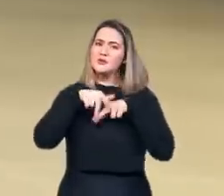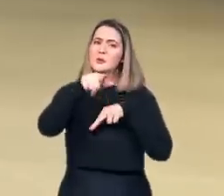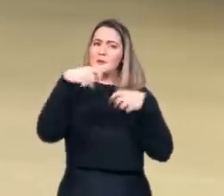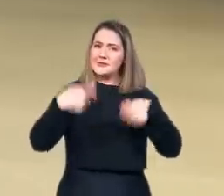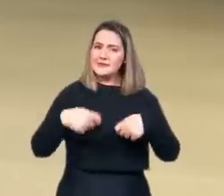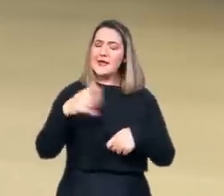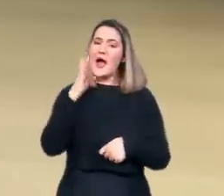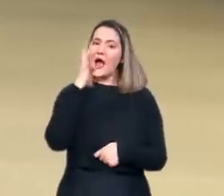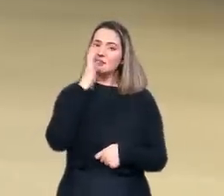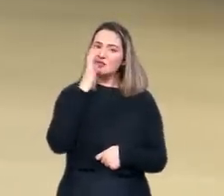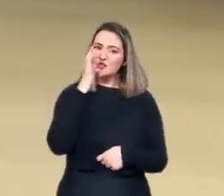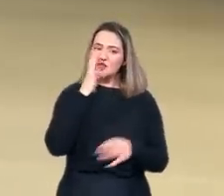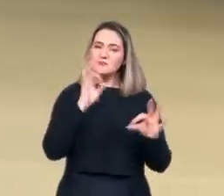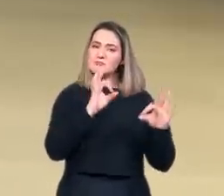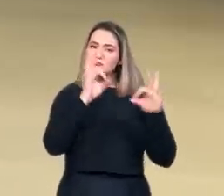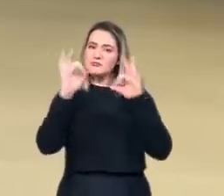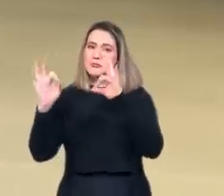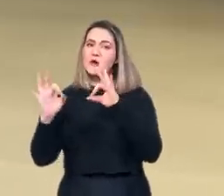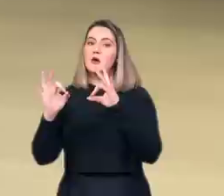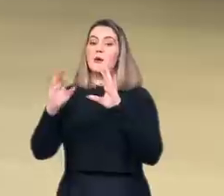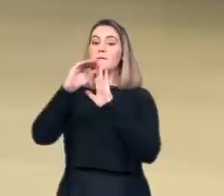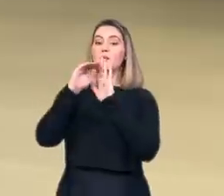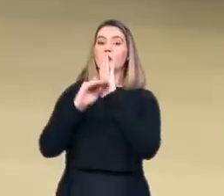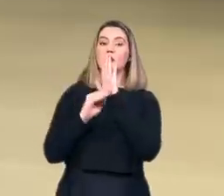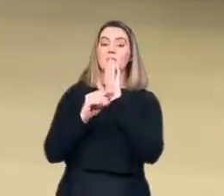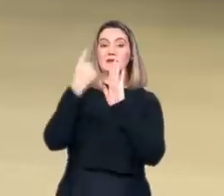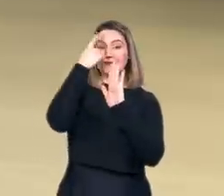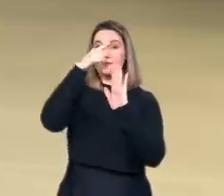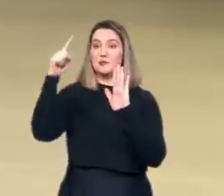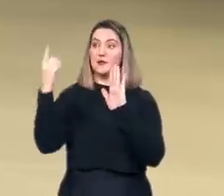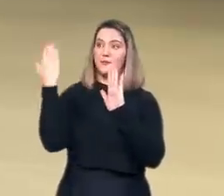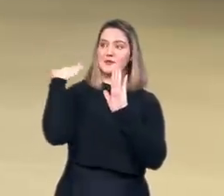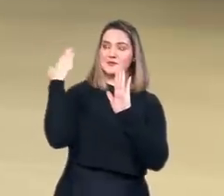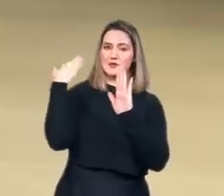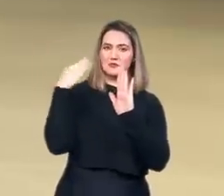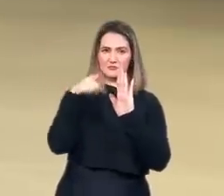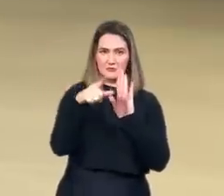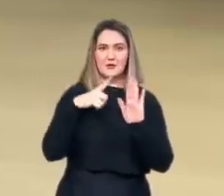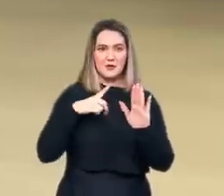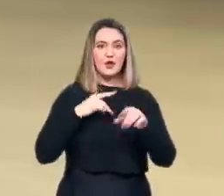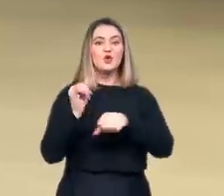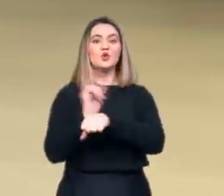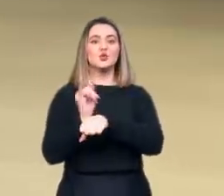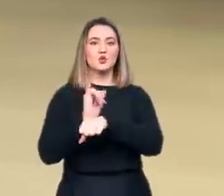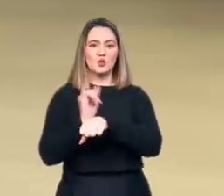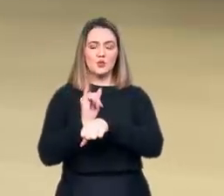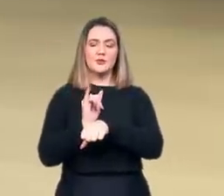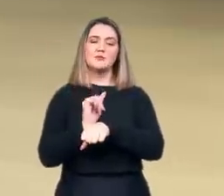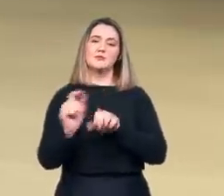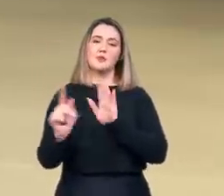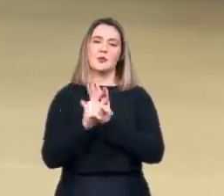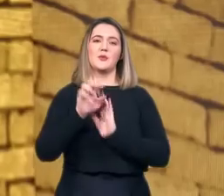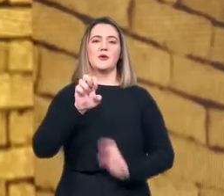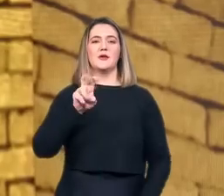passada. Ele está postado, inclusive, no nosso canal do YouTube. Você pode encontrar lá, Evidências NT.